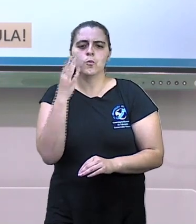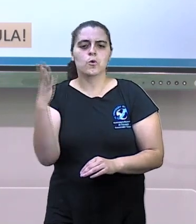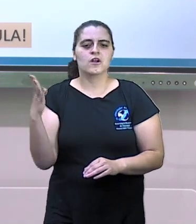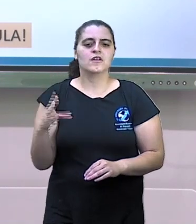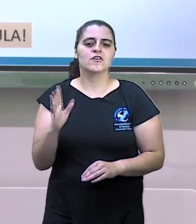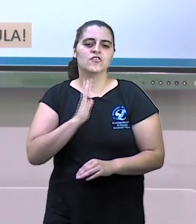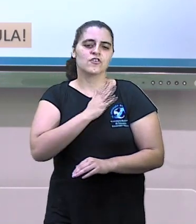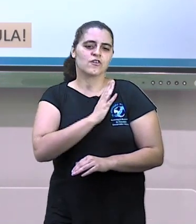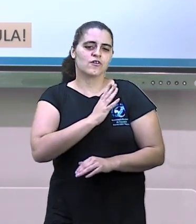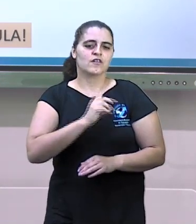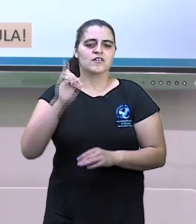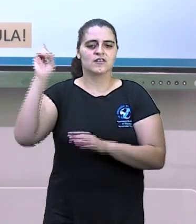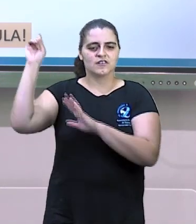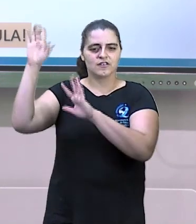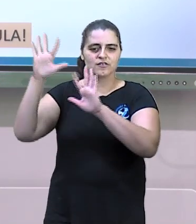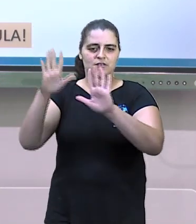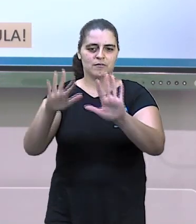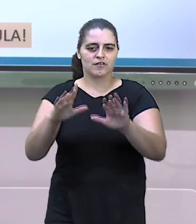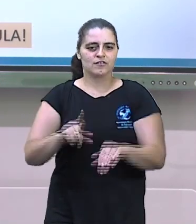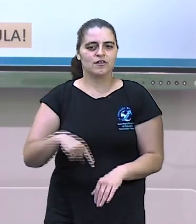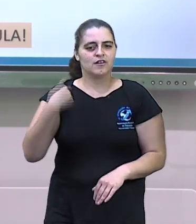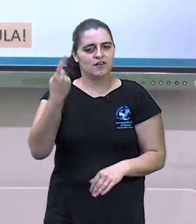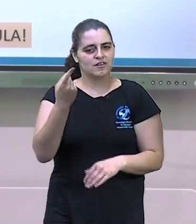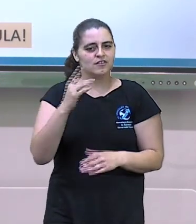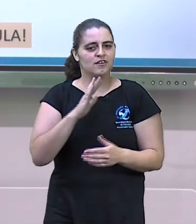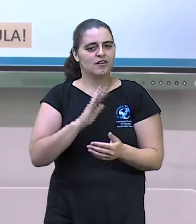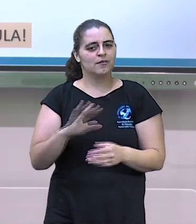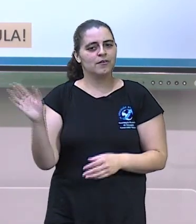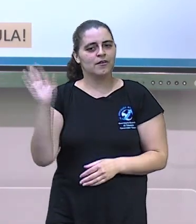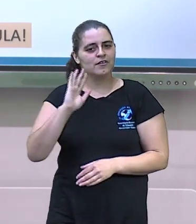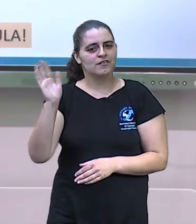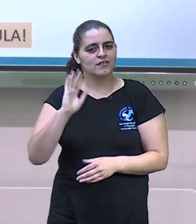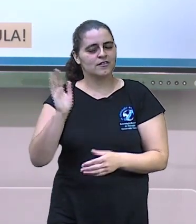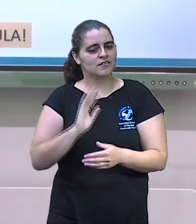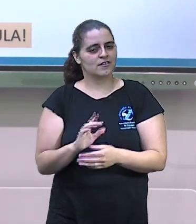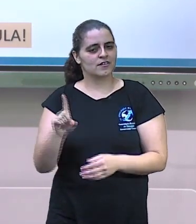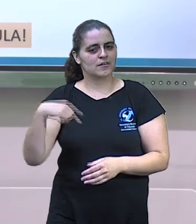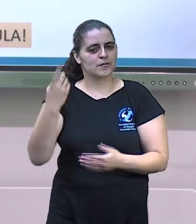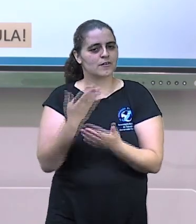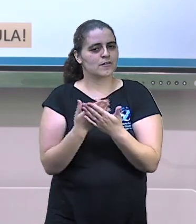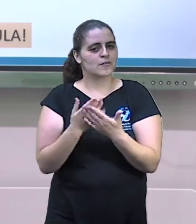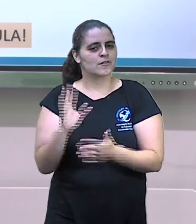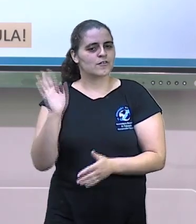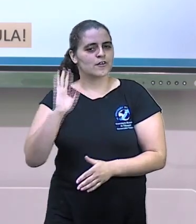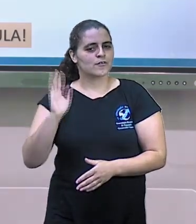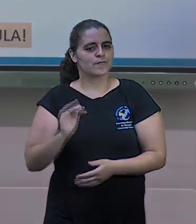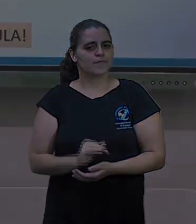coração. Fiquem com Deus e aguardo vocês na próxima aula. Tchauzinho!